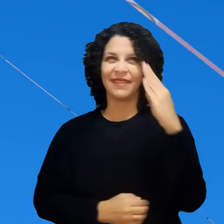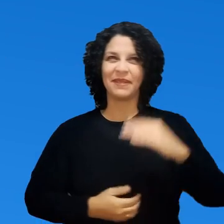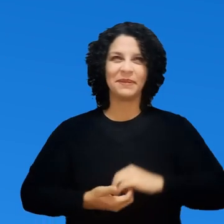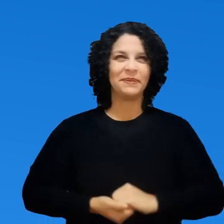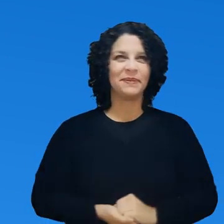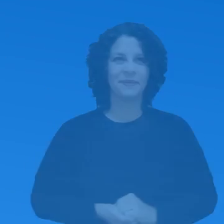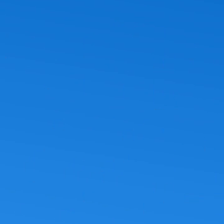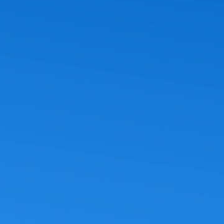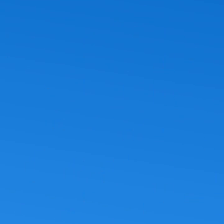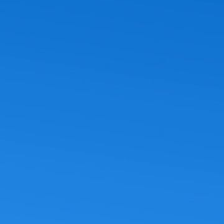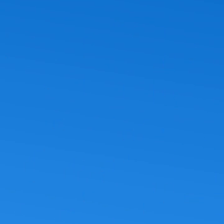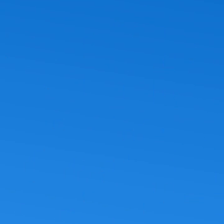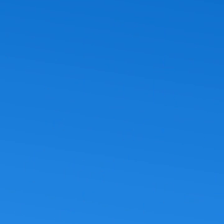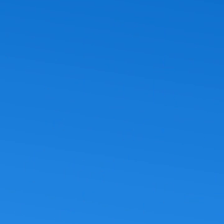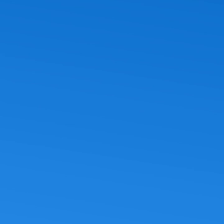próxima!